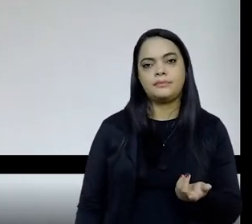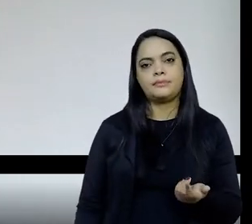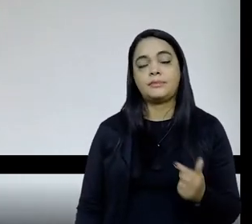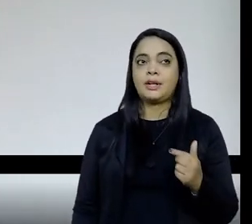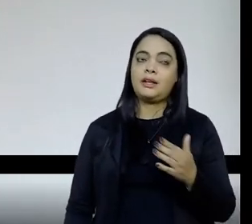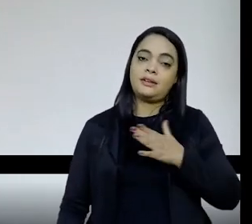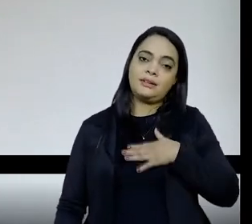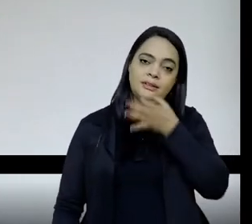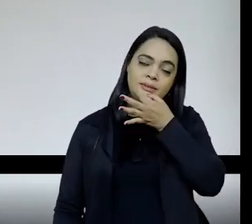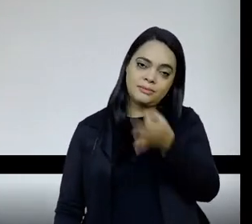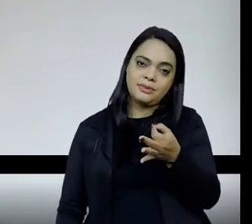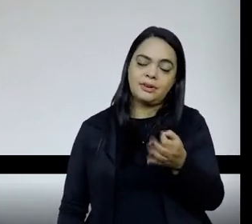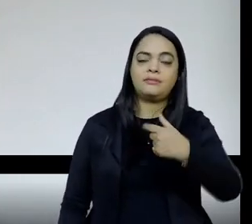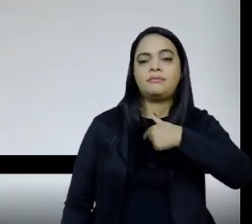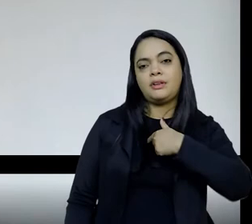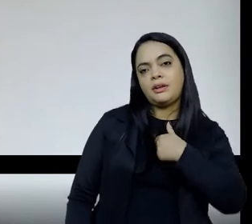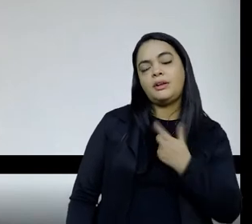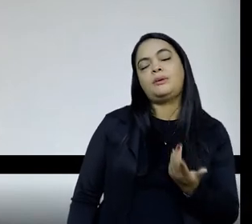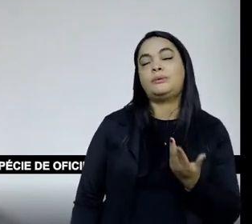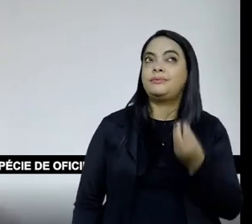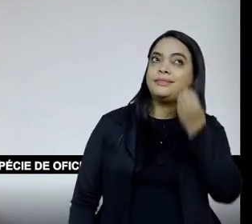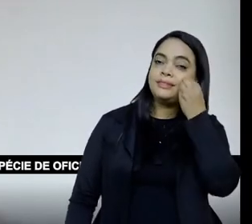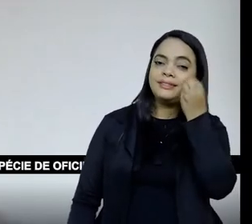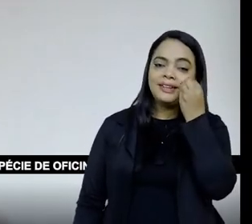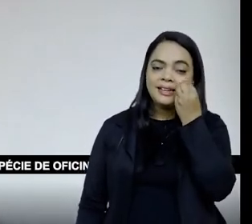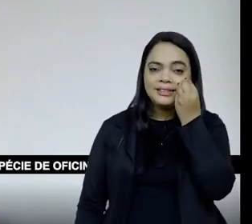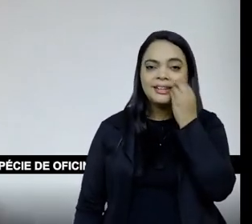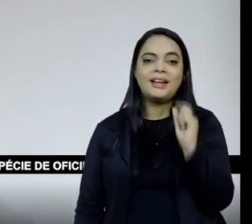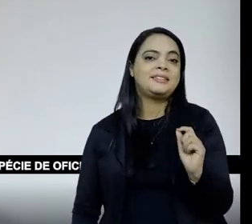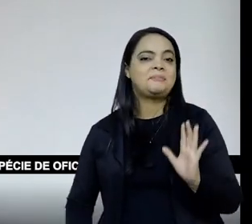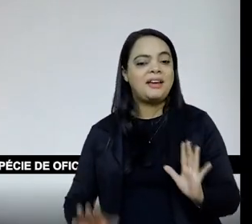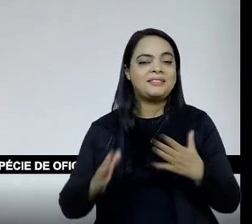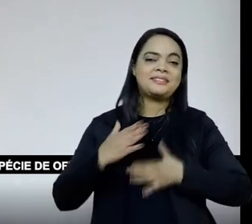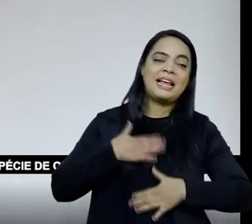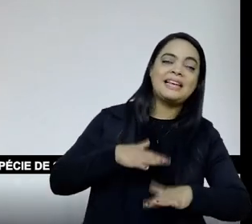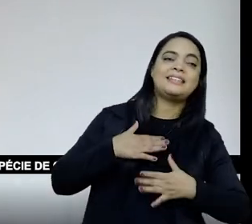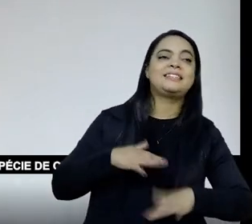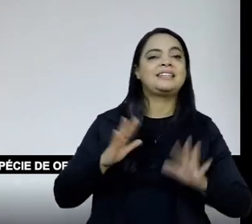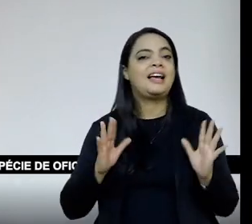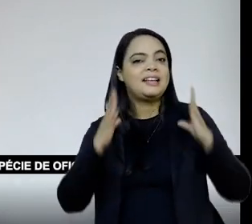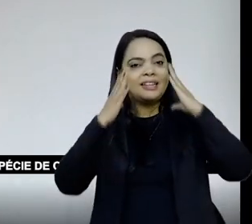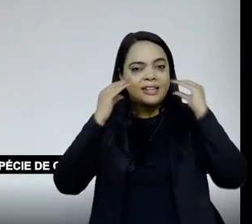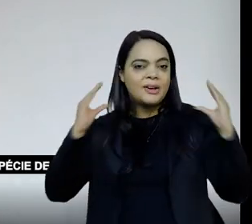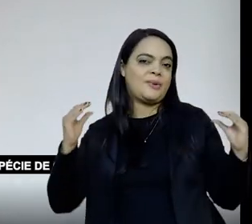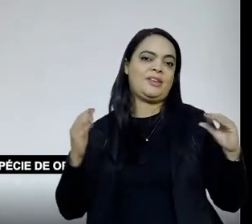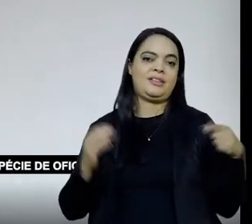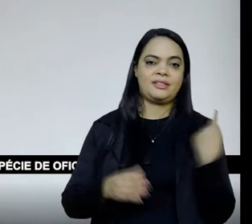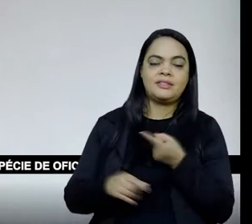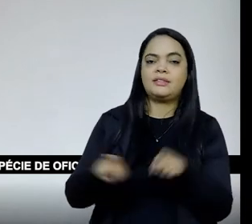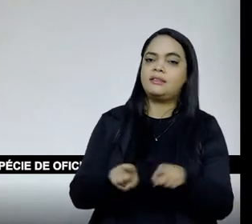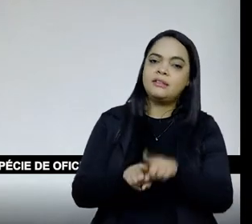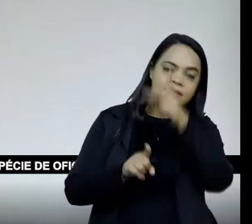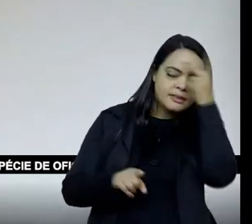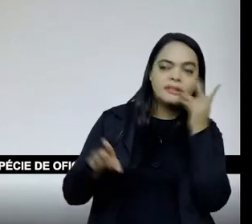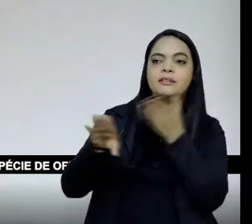tenderia a ser mais generoso com o portal, nesse tipo, para a gente mesmo e com as pessoas que vão acessar, porque, então,